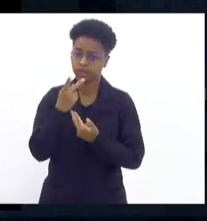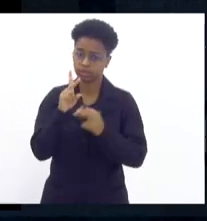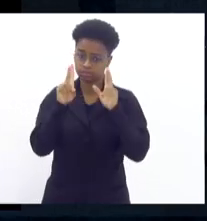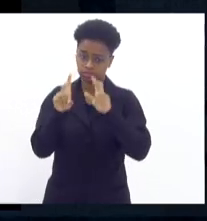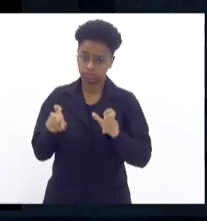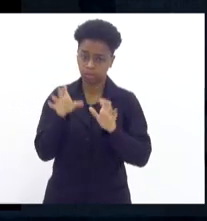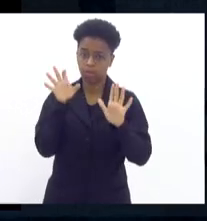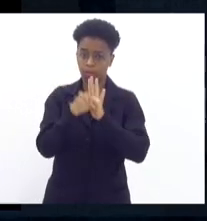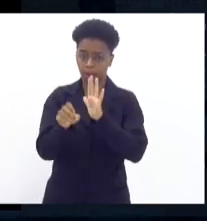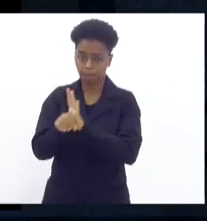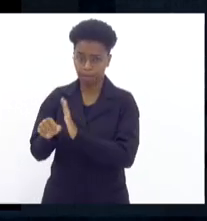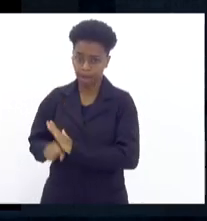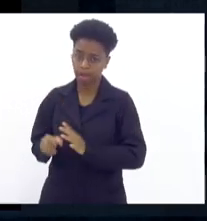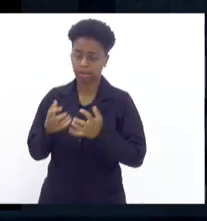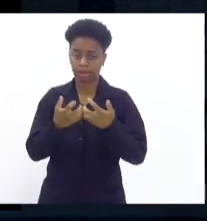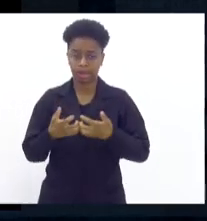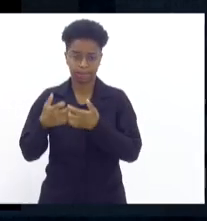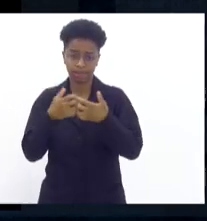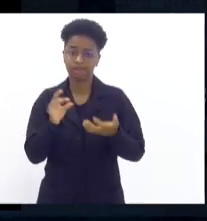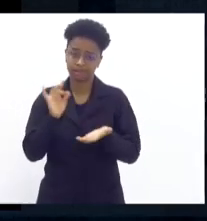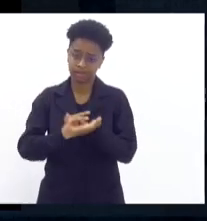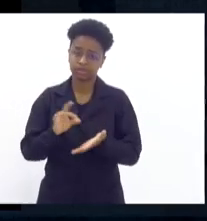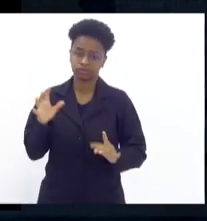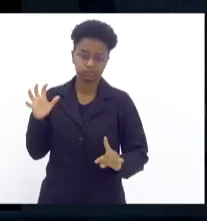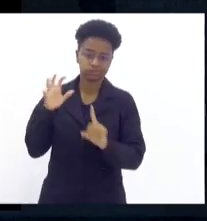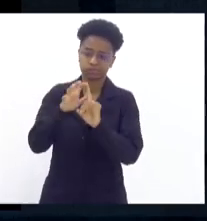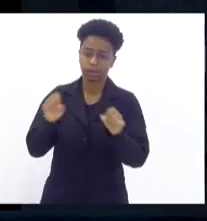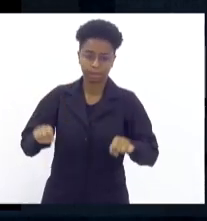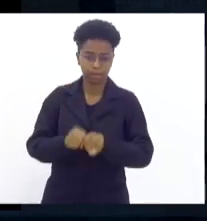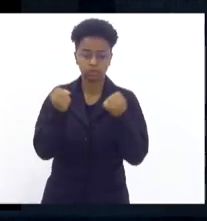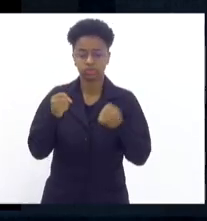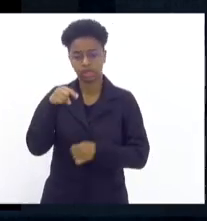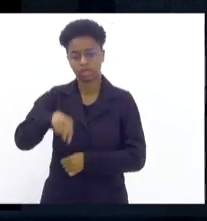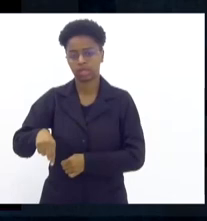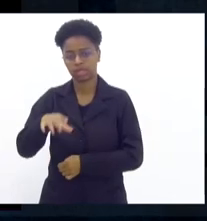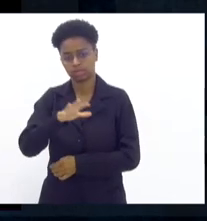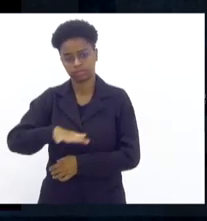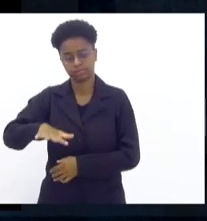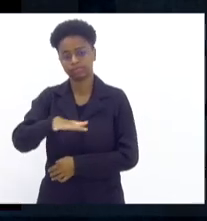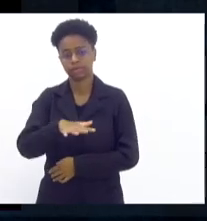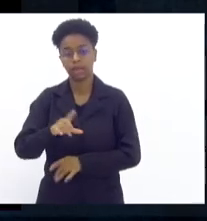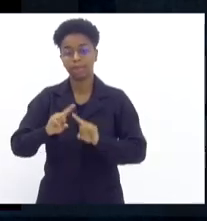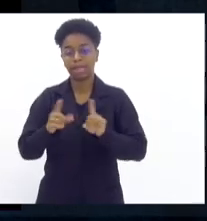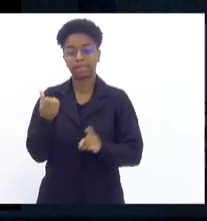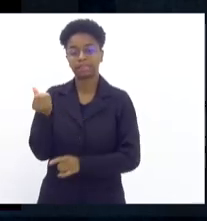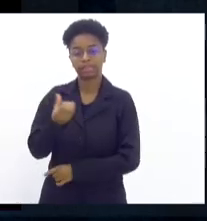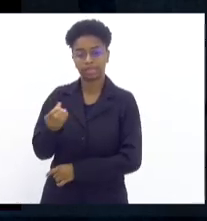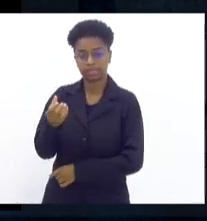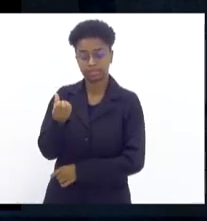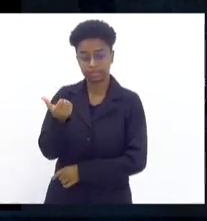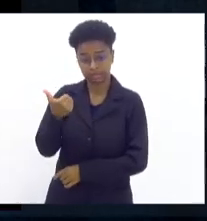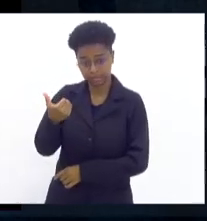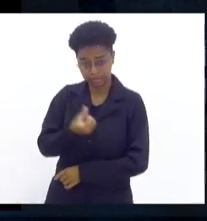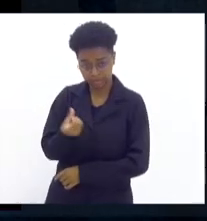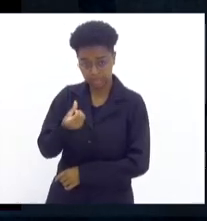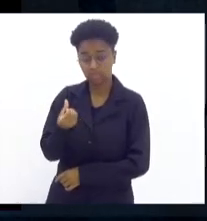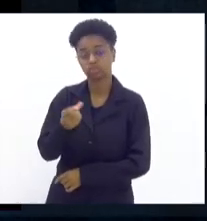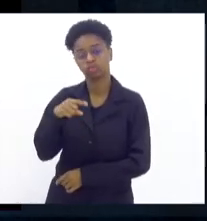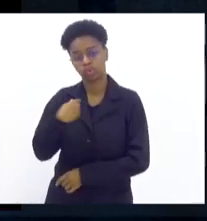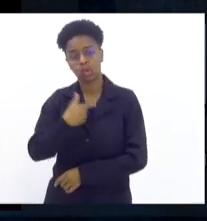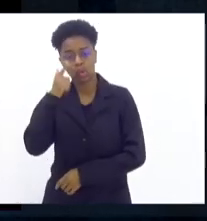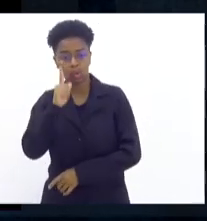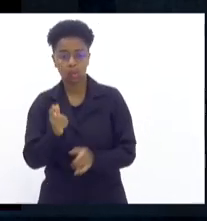que realmente afeta bastante o nosso Estado. mas a área do 16º, a gente, esse mês de abril, conseguimos segurar bastante.